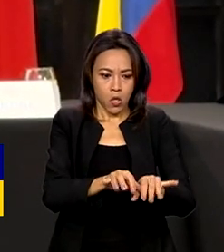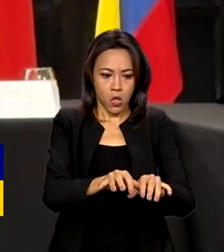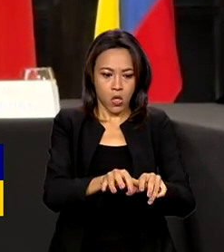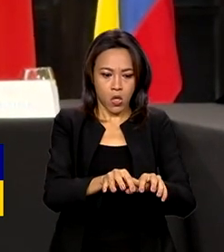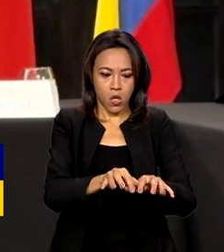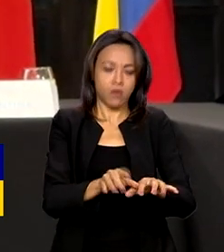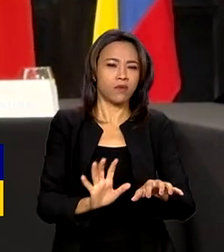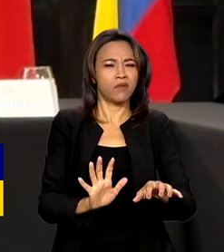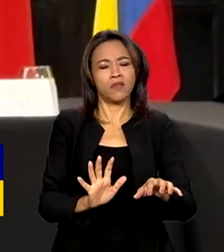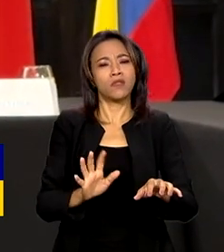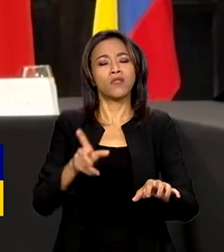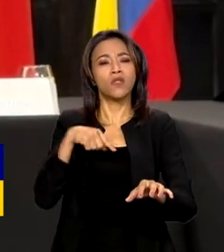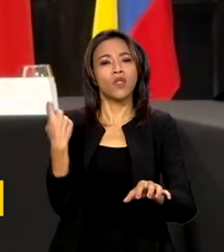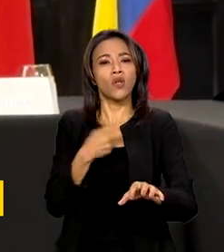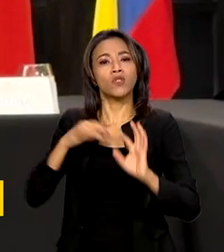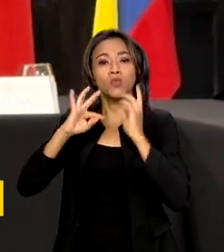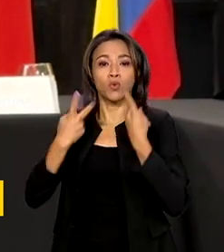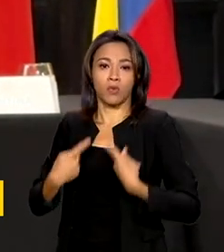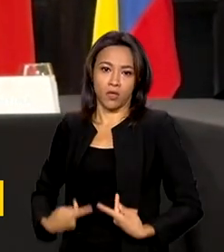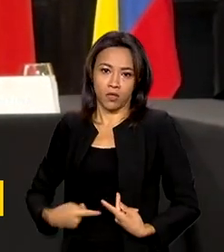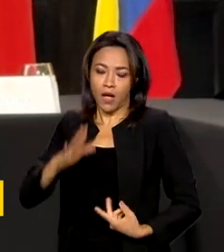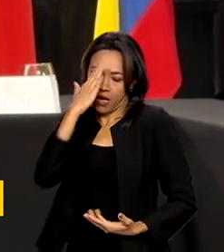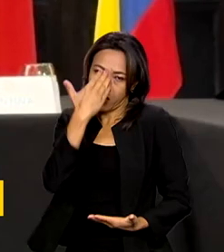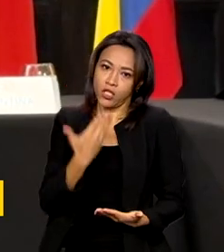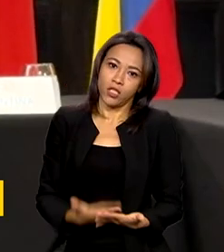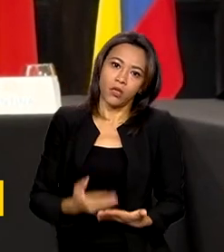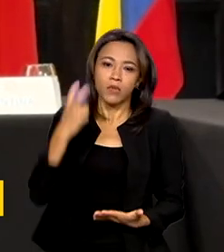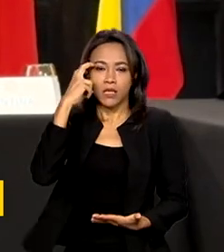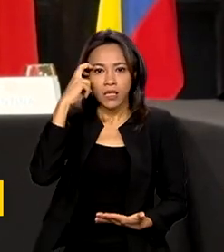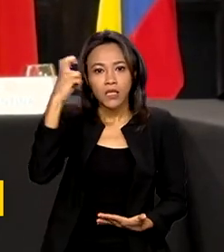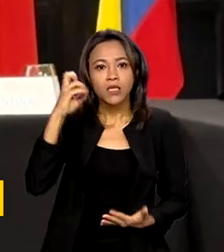Nós acreditamos no engenho humano. Nós acreditamos no talento humano. humano. Nós Diversos Nós acreditamos no O